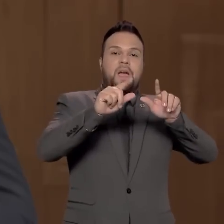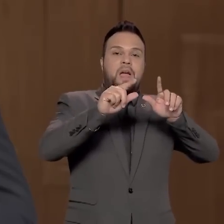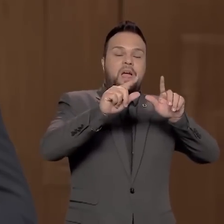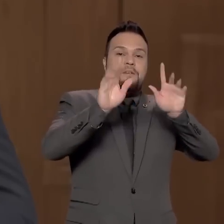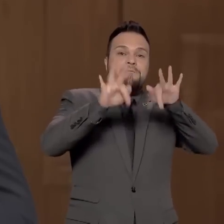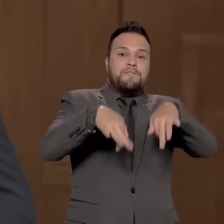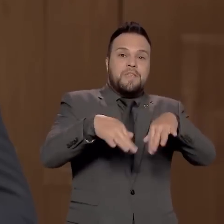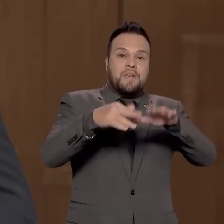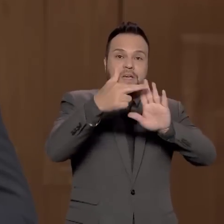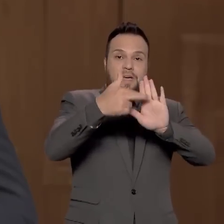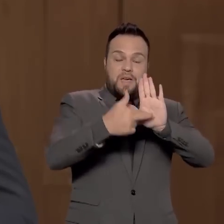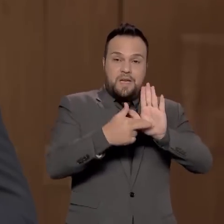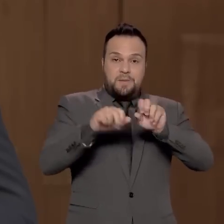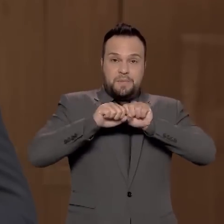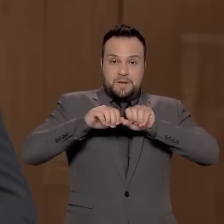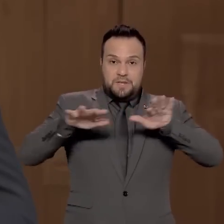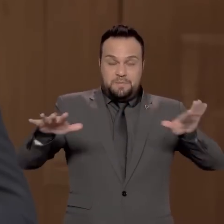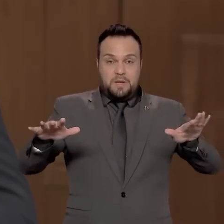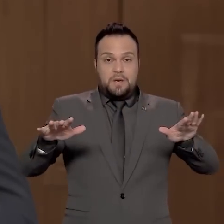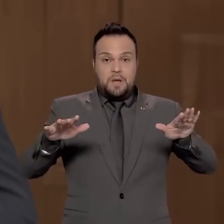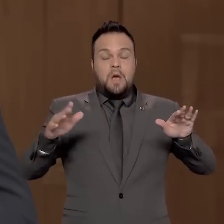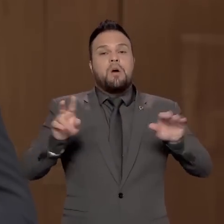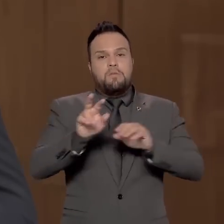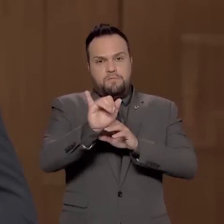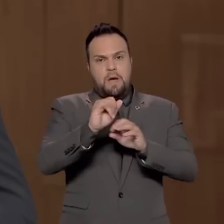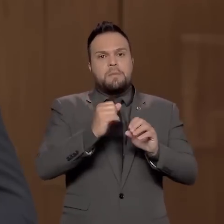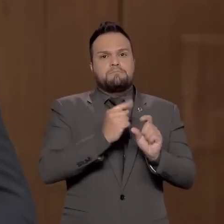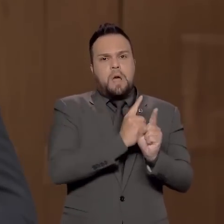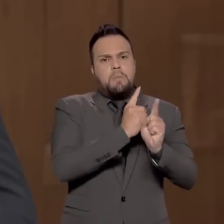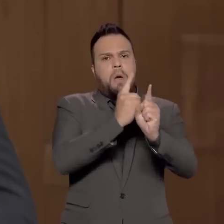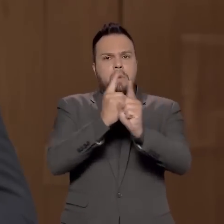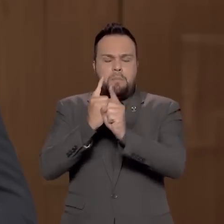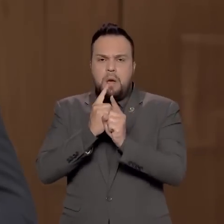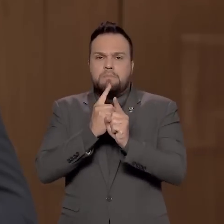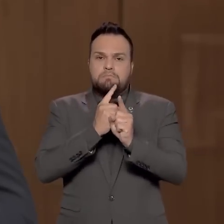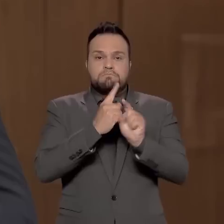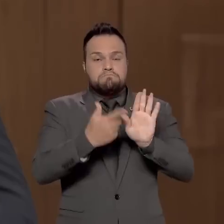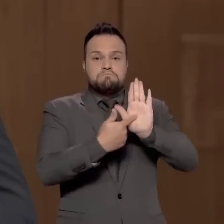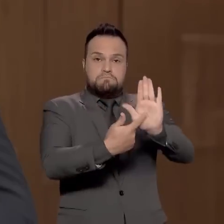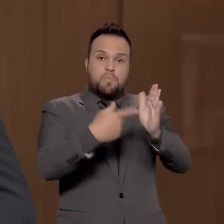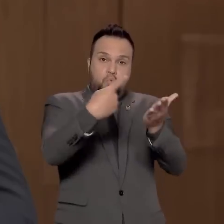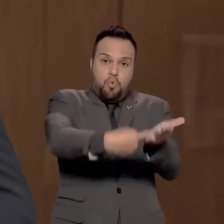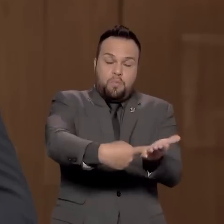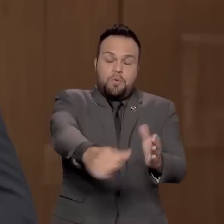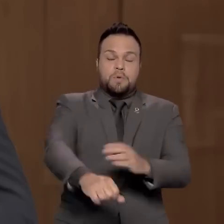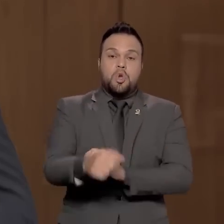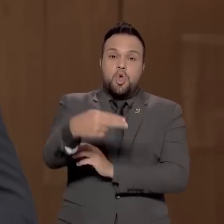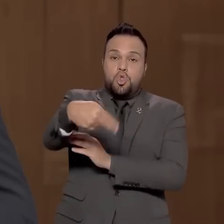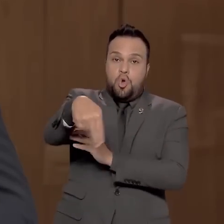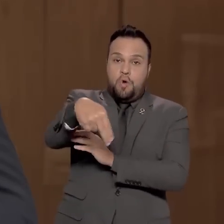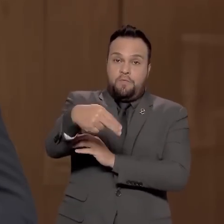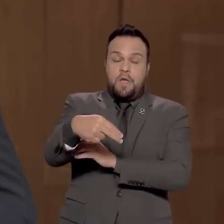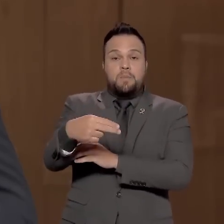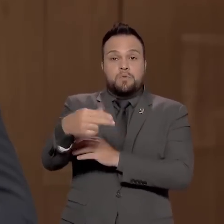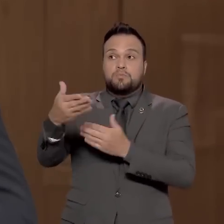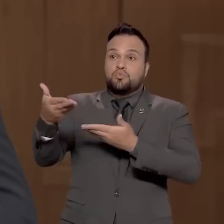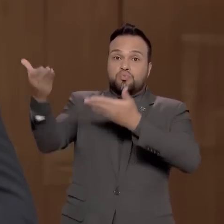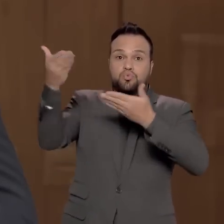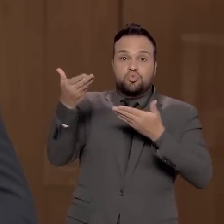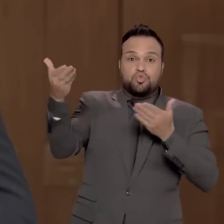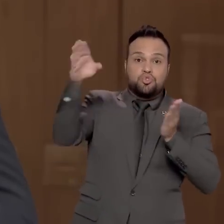pandemia, a retomada dos encontros de alto nível é outro sinal deste compromisso. Em novembro,